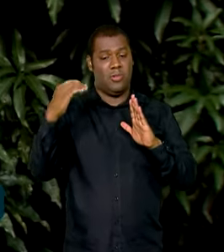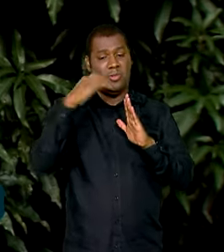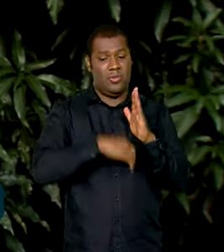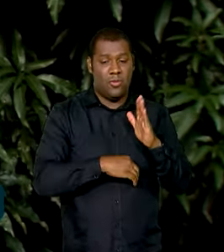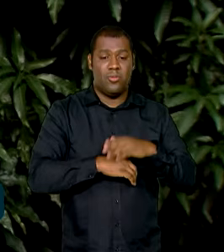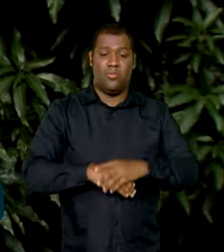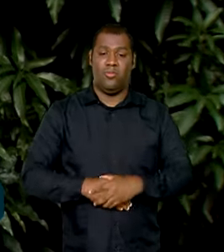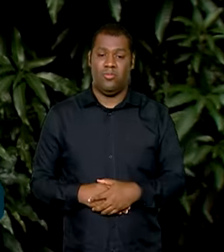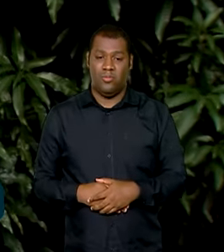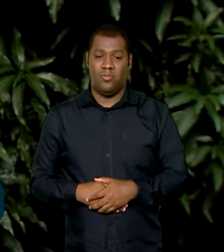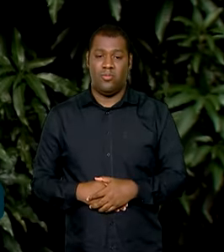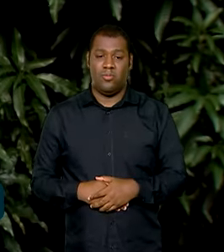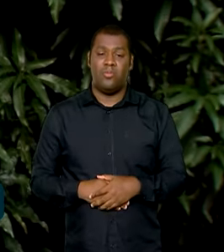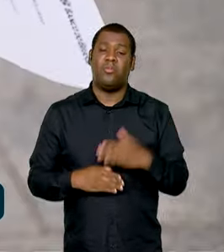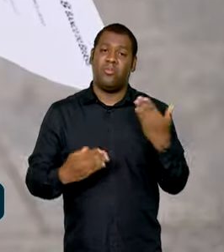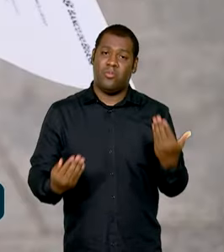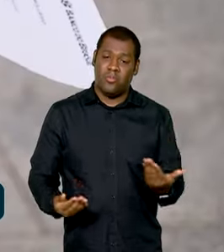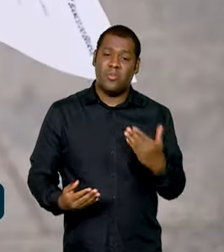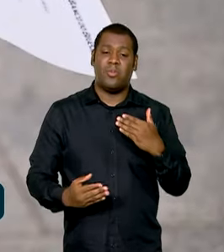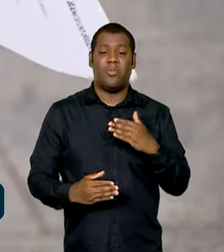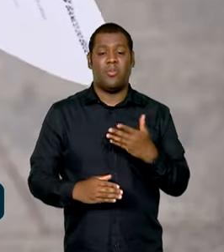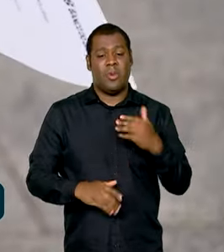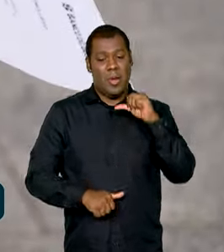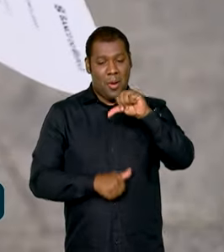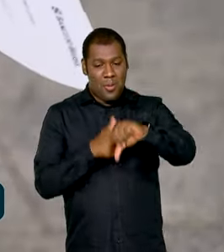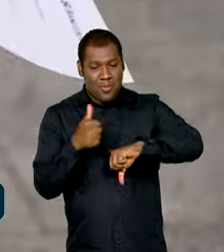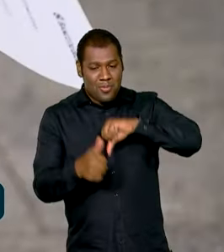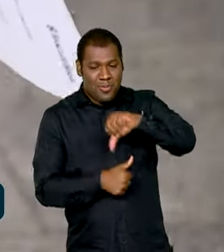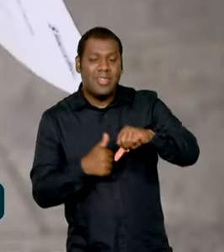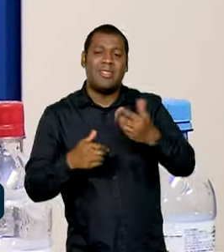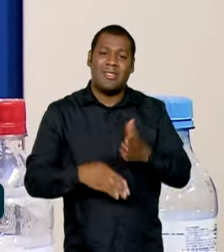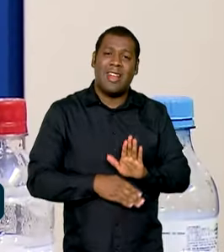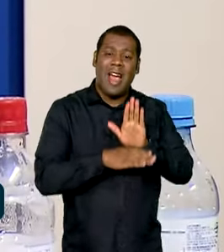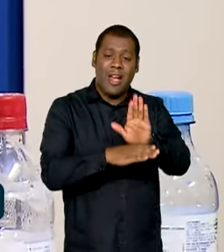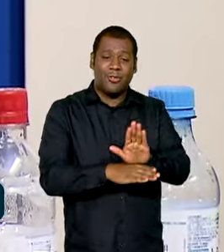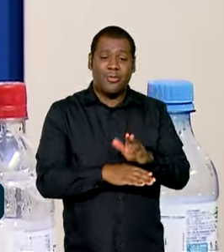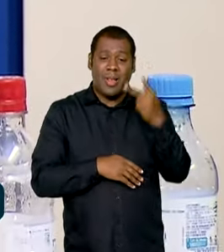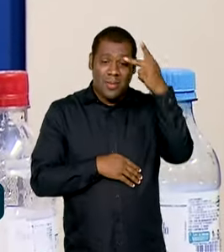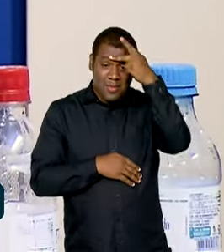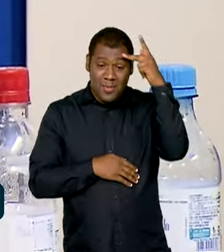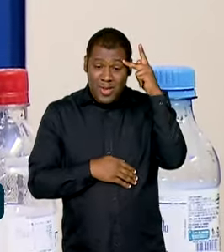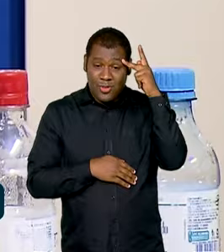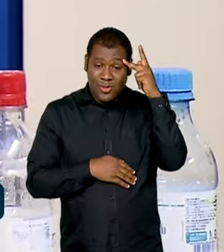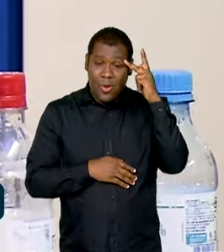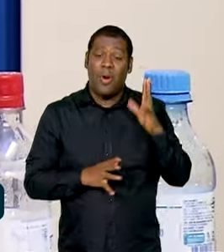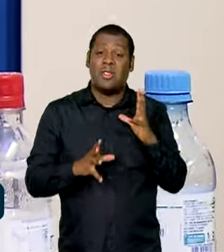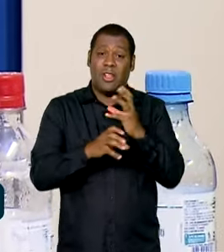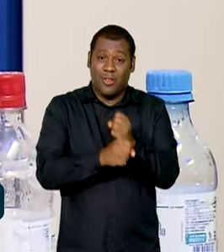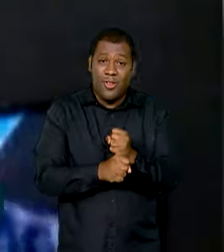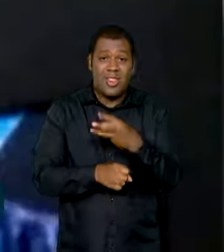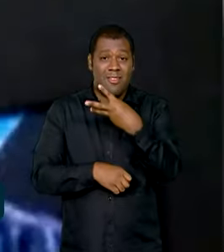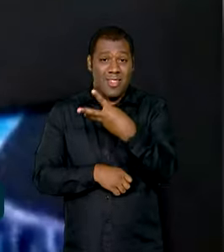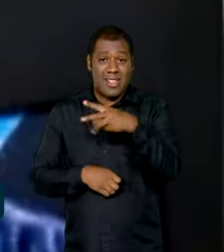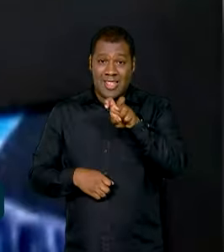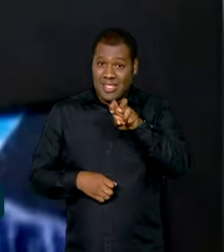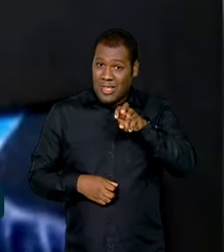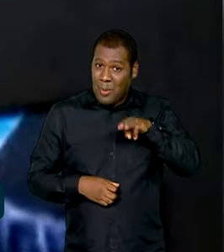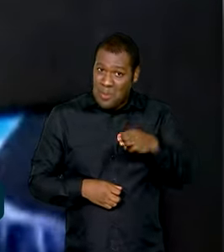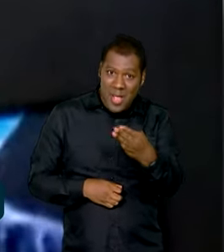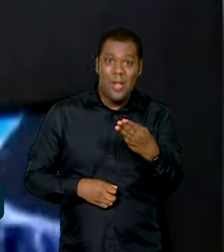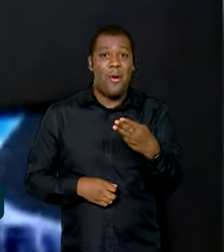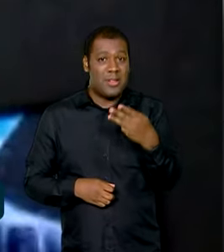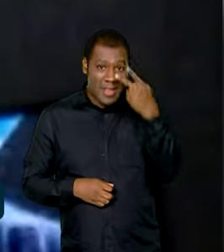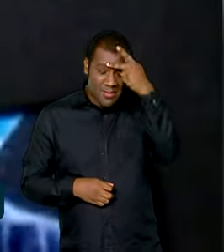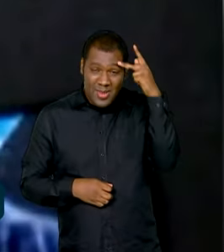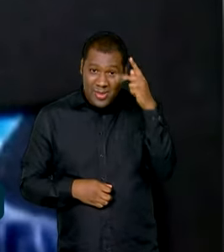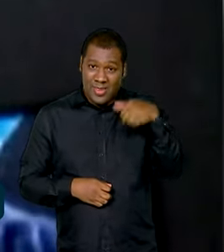progressividade da tabela, a mudança vai beneficiar mais de 35 milhões de brasileiros. Houve a